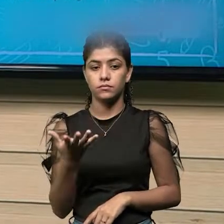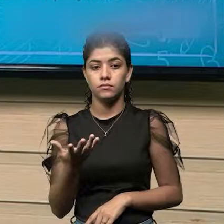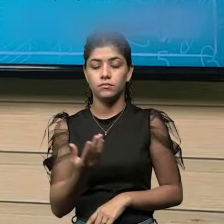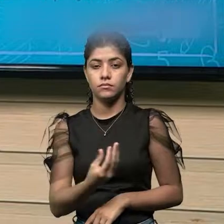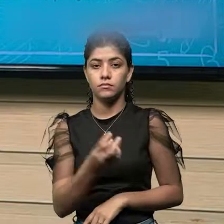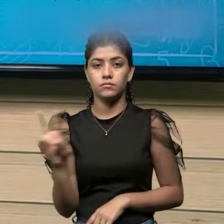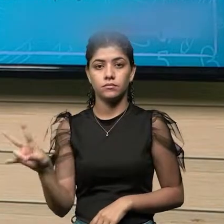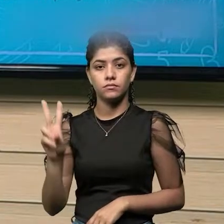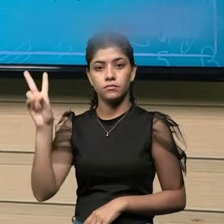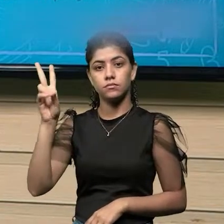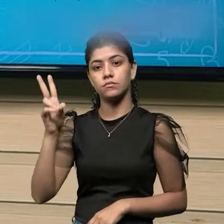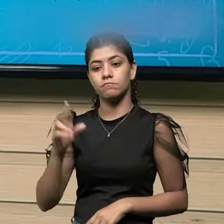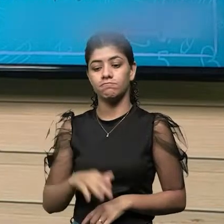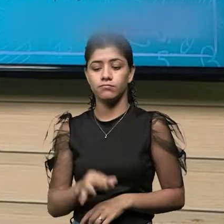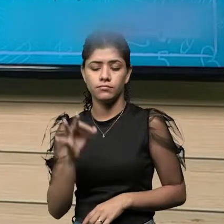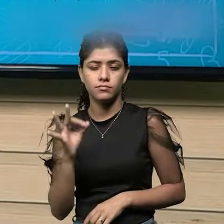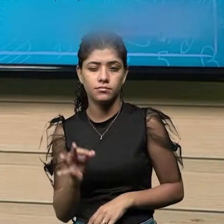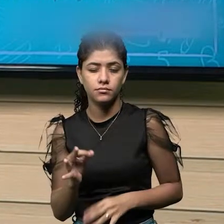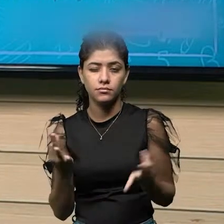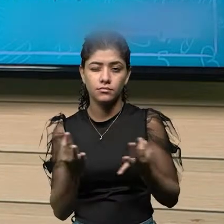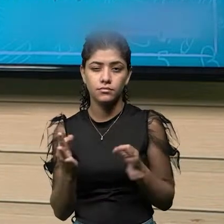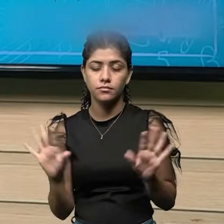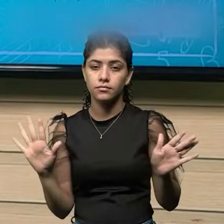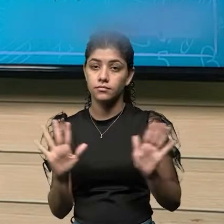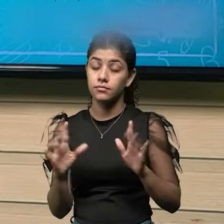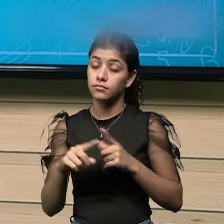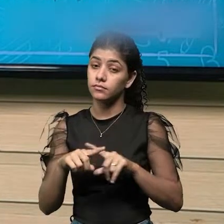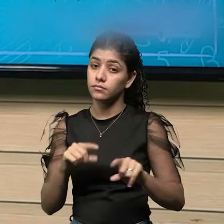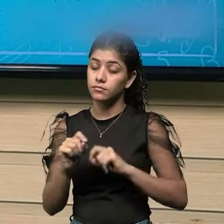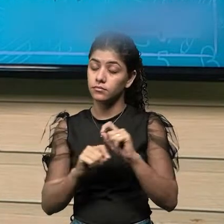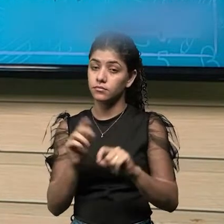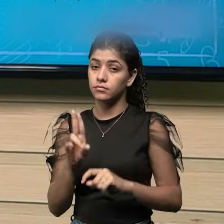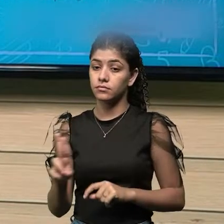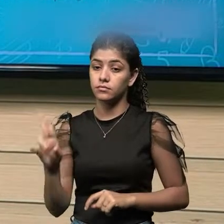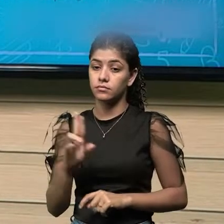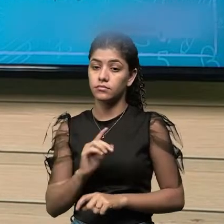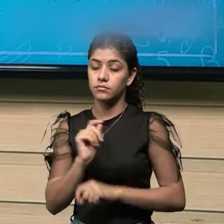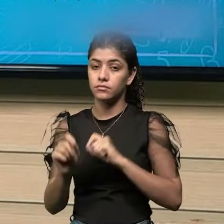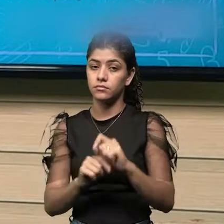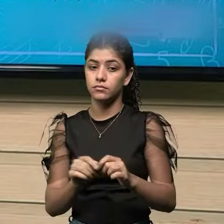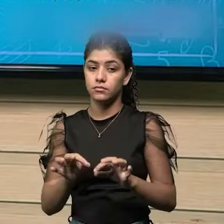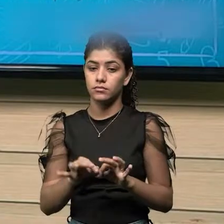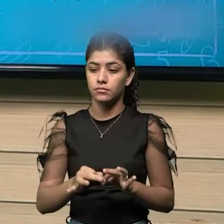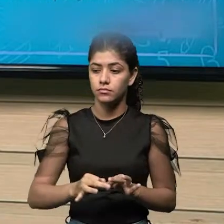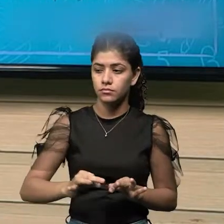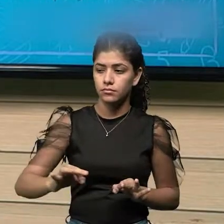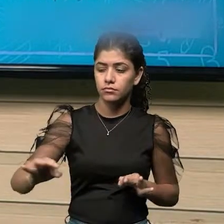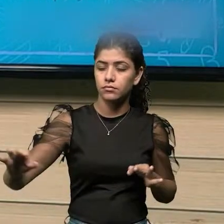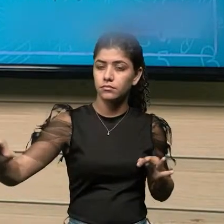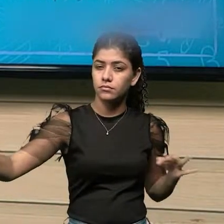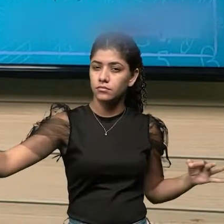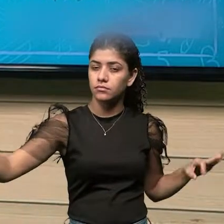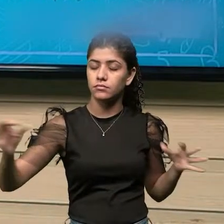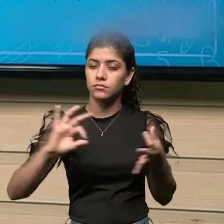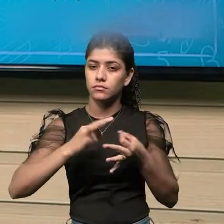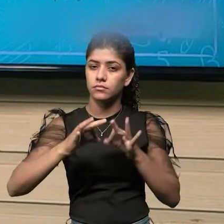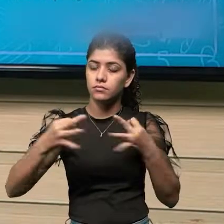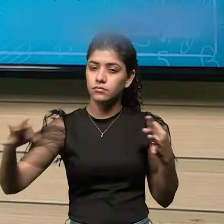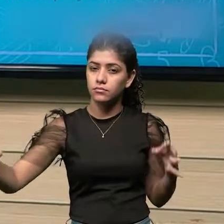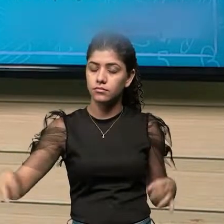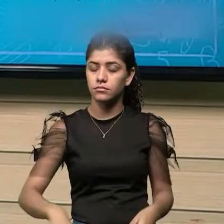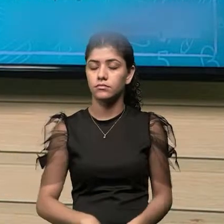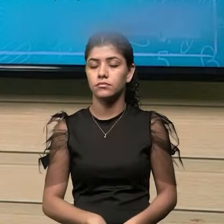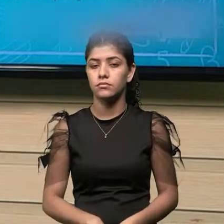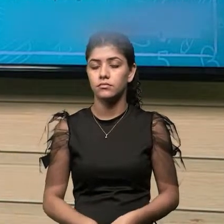não ser tão precisos, porém, ela é utilizada para medir coisas bem maiores. Então,